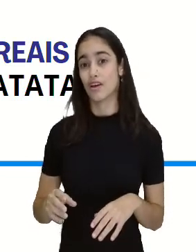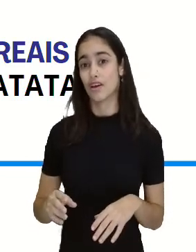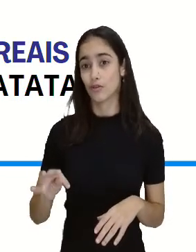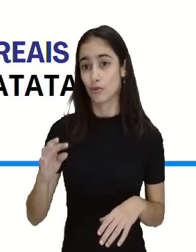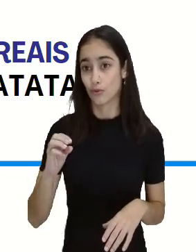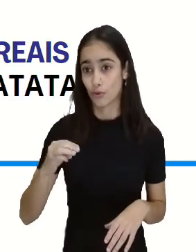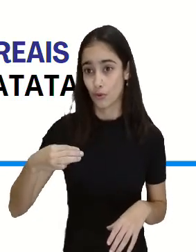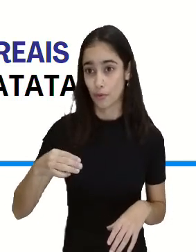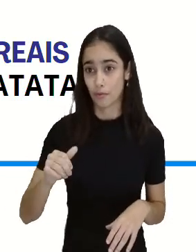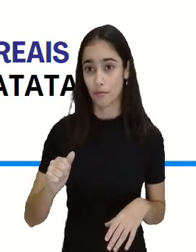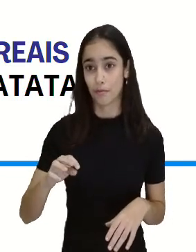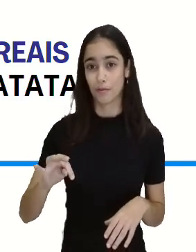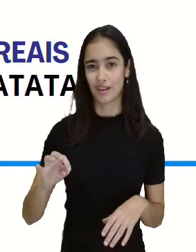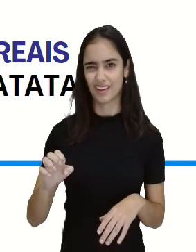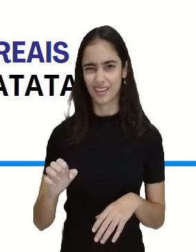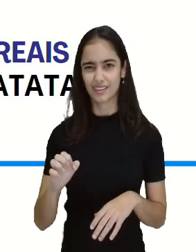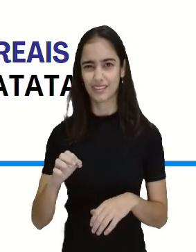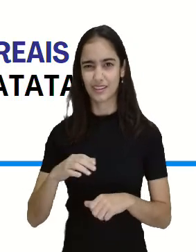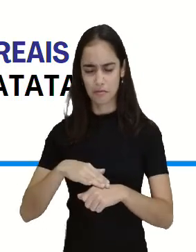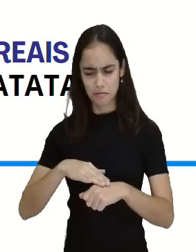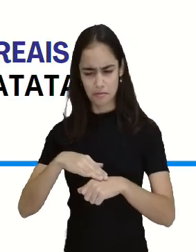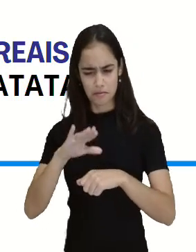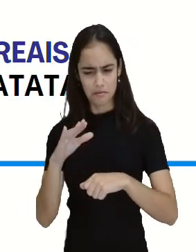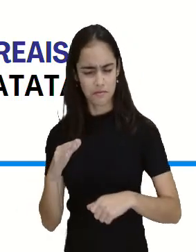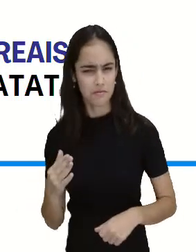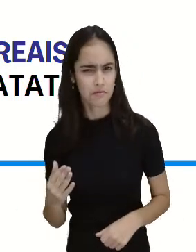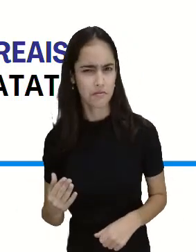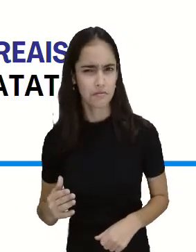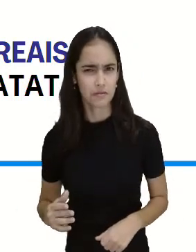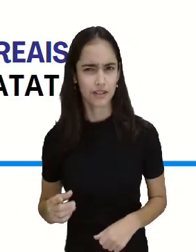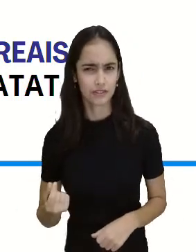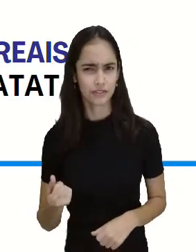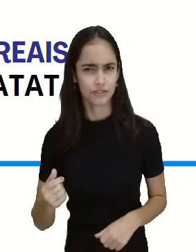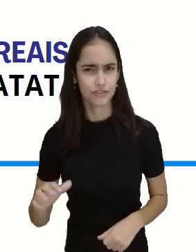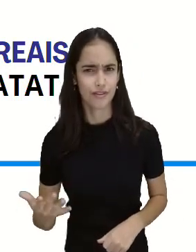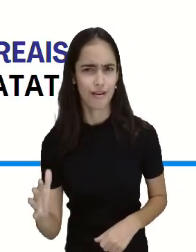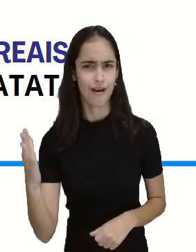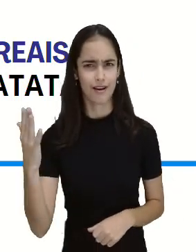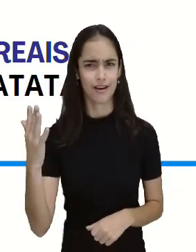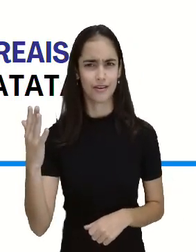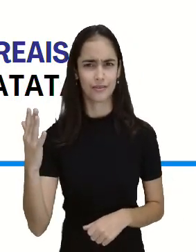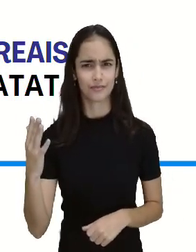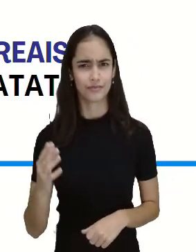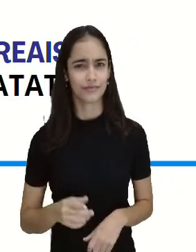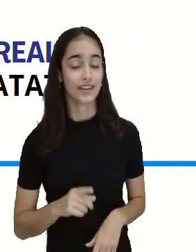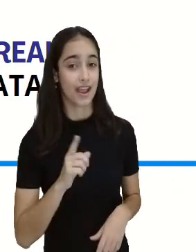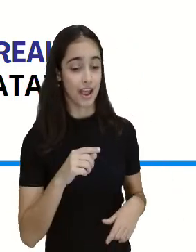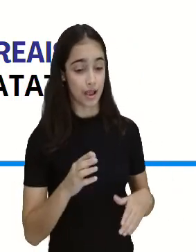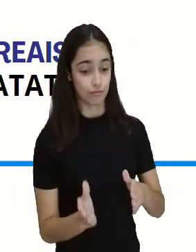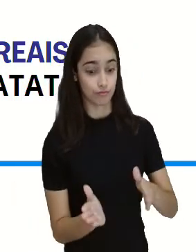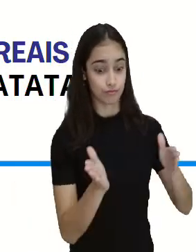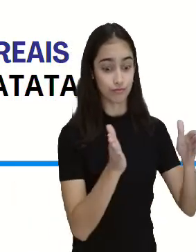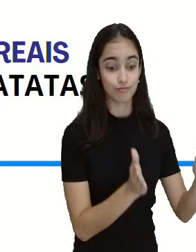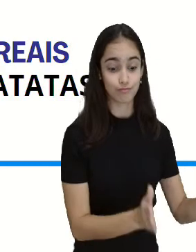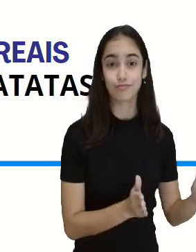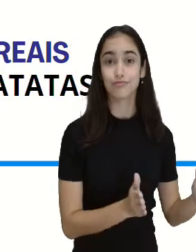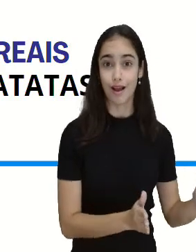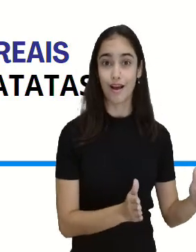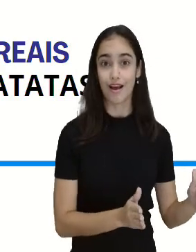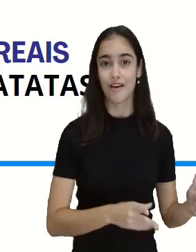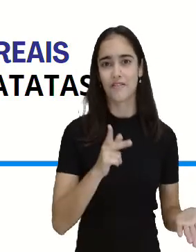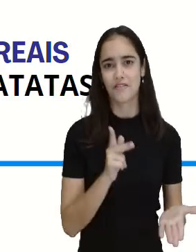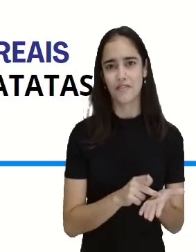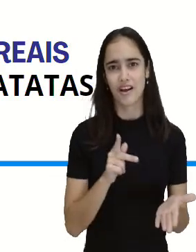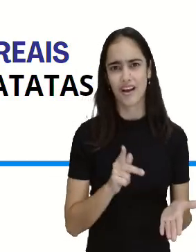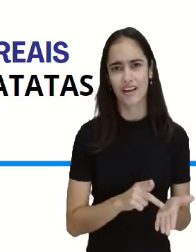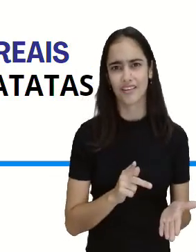é no preço bom. E eu não sei por que tem esse nome, preço bom. Como é que é preço bom e está mais caro, hein? Pois é. Aí é só o